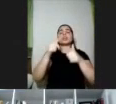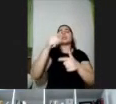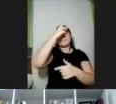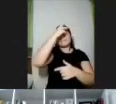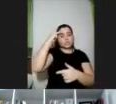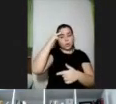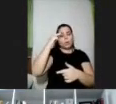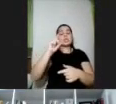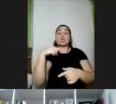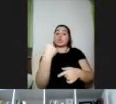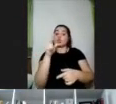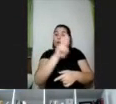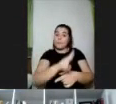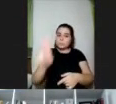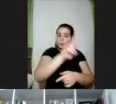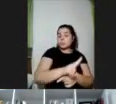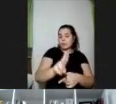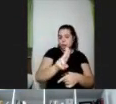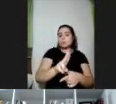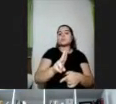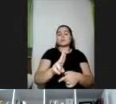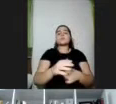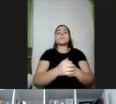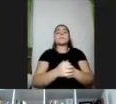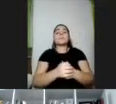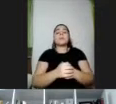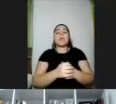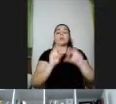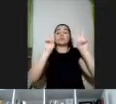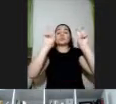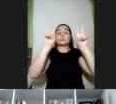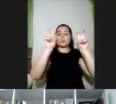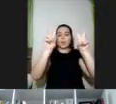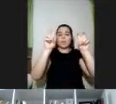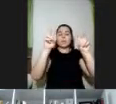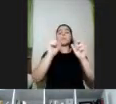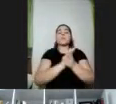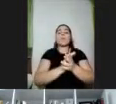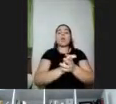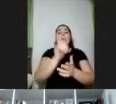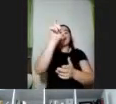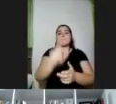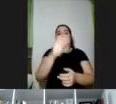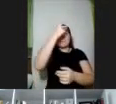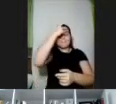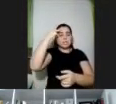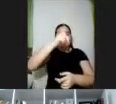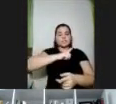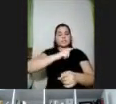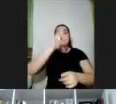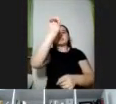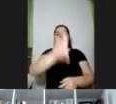a nomenclatura, que a Convenção dos Direitos da Pessoa com Deficiência estabelece, é pessoas com deficiência,